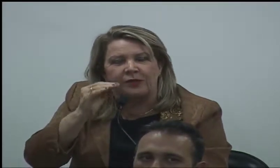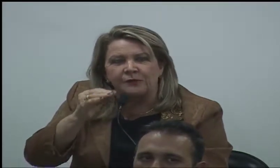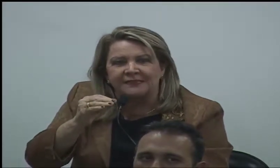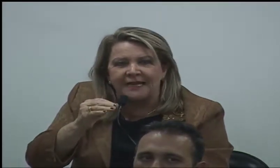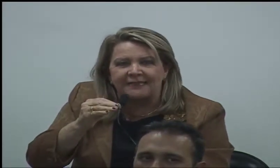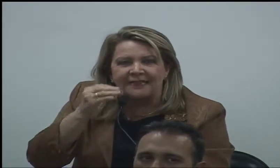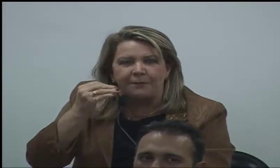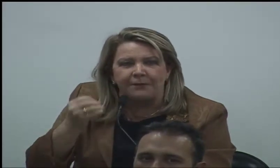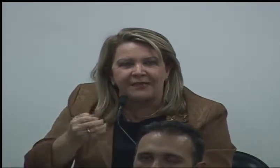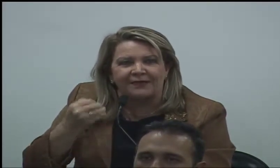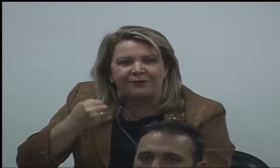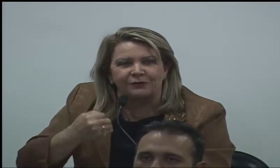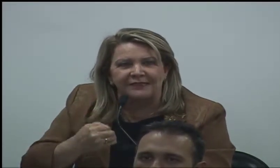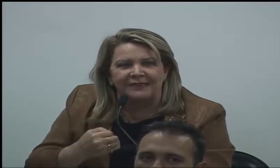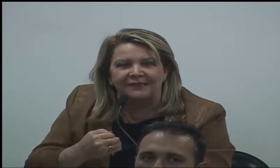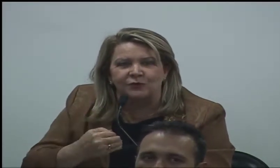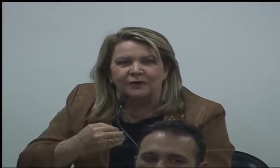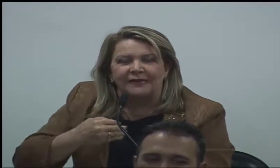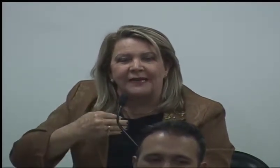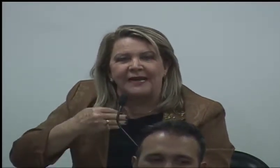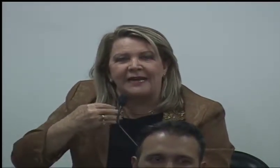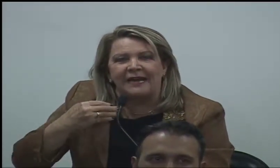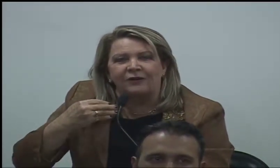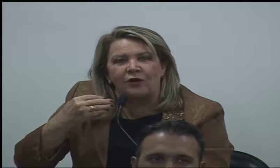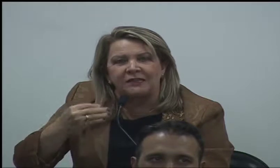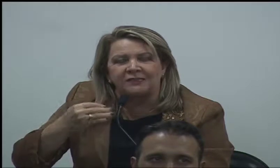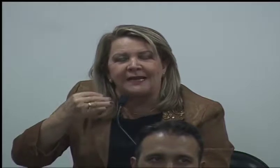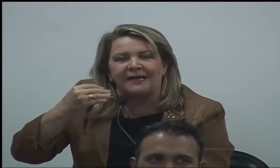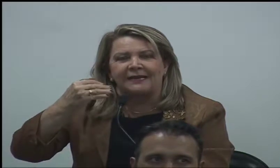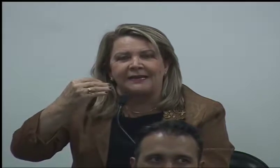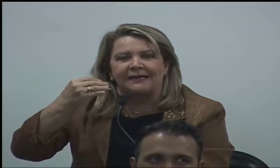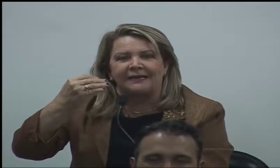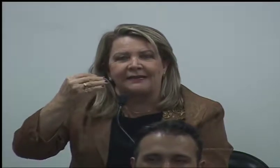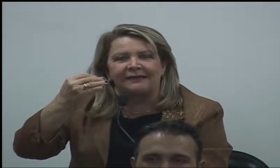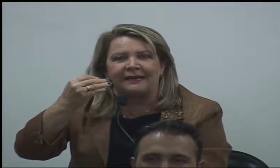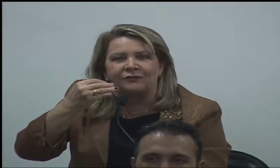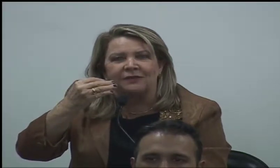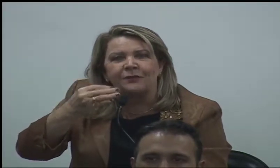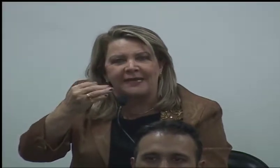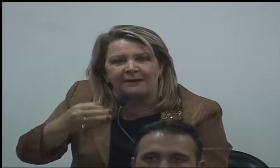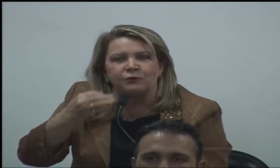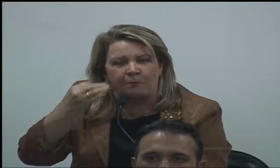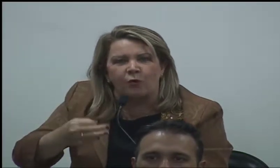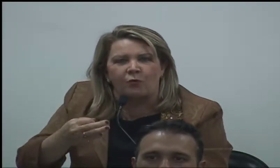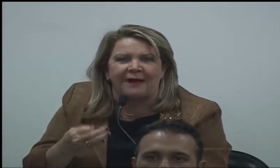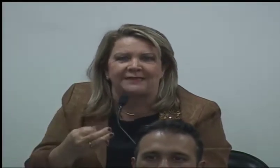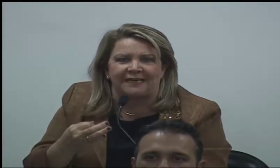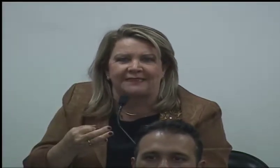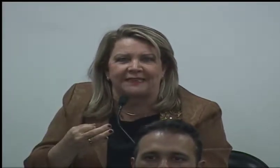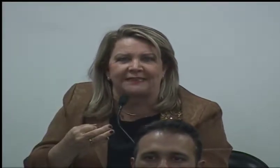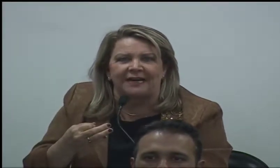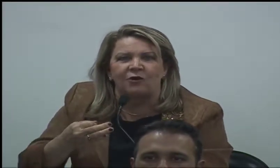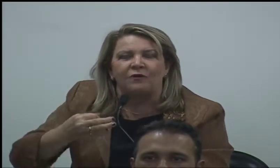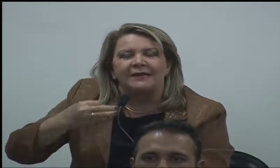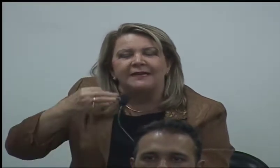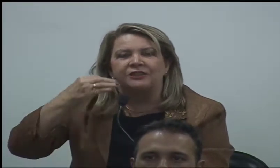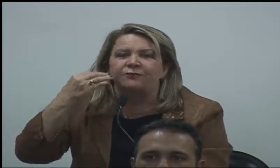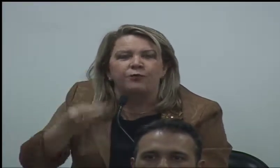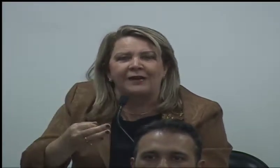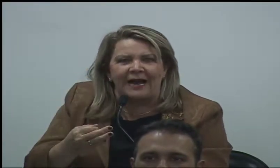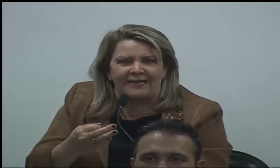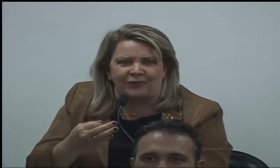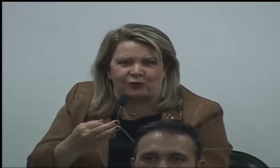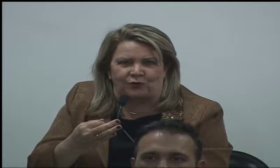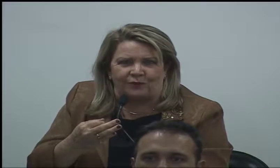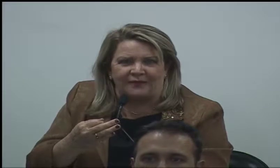vereador, eu não sei se de repente está faltando a nós nos empenharmos um pouco mais nessa questão e